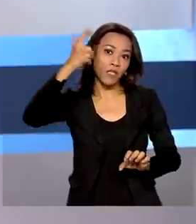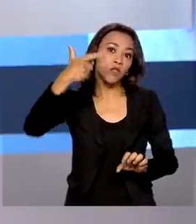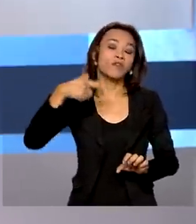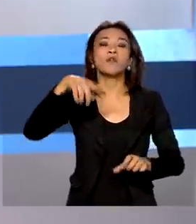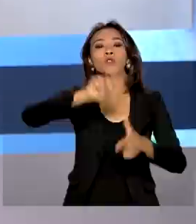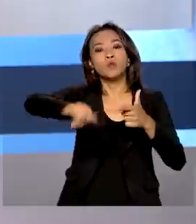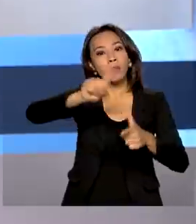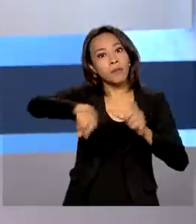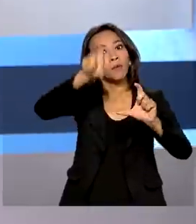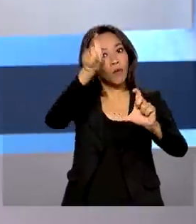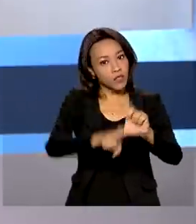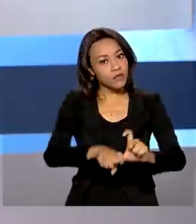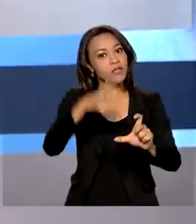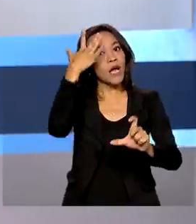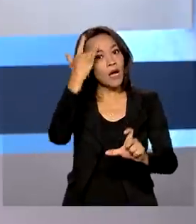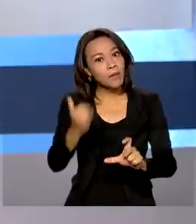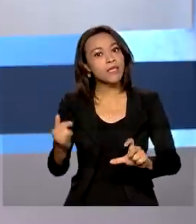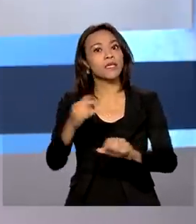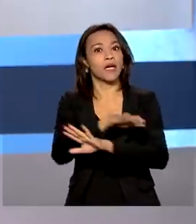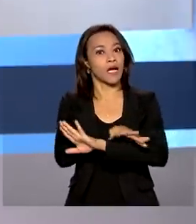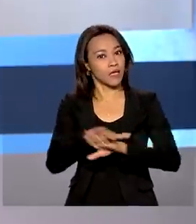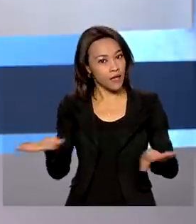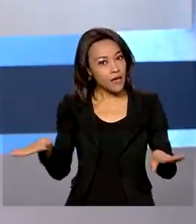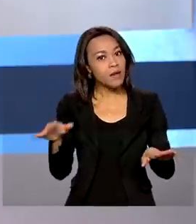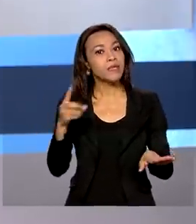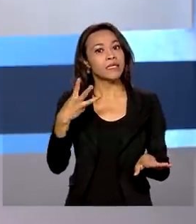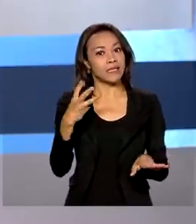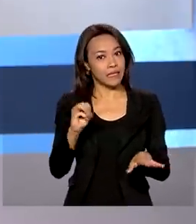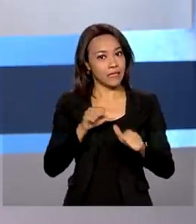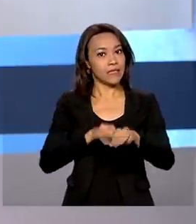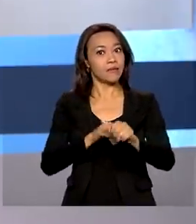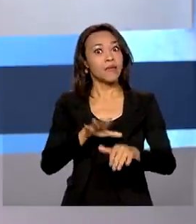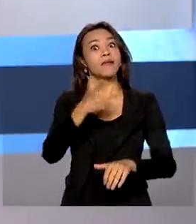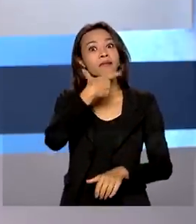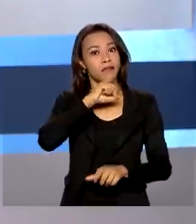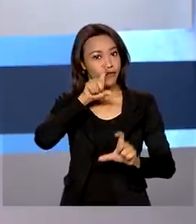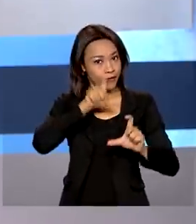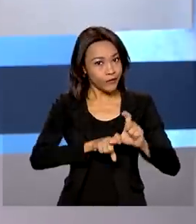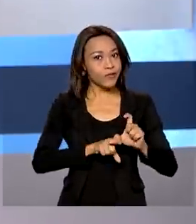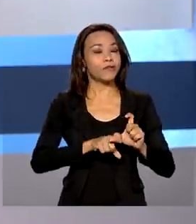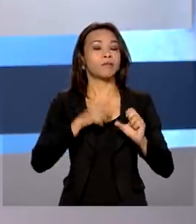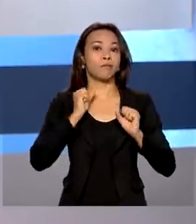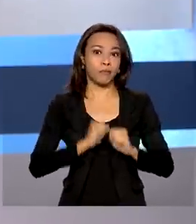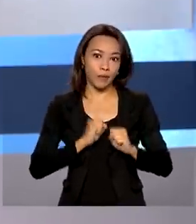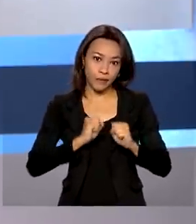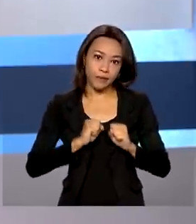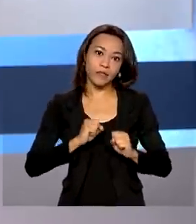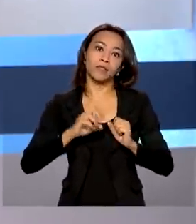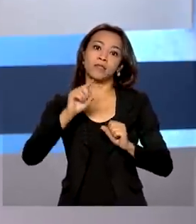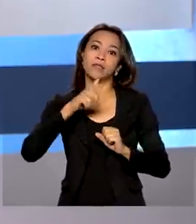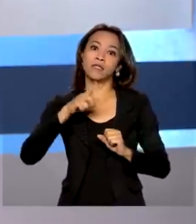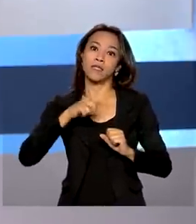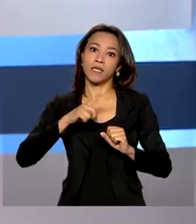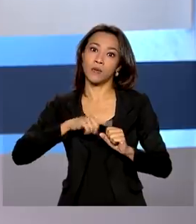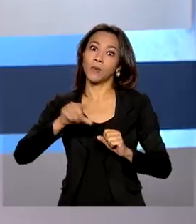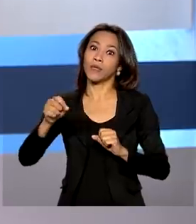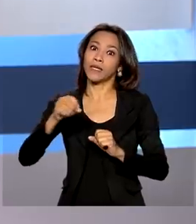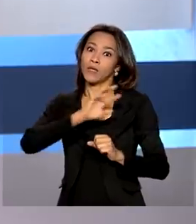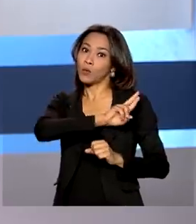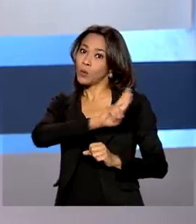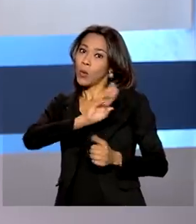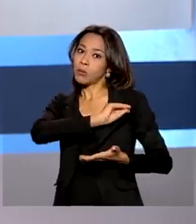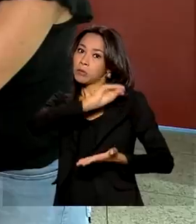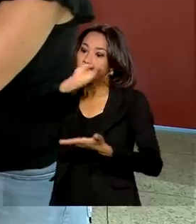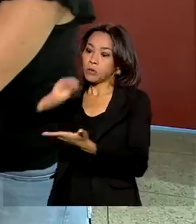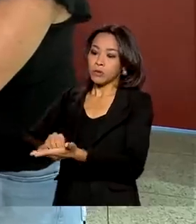Receita Federal termina amanhã, 30 de setembro. Quem ficar inadimplente poderá ter o débito incluído na dívida ativa da